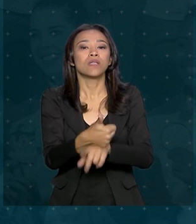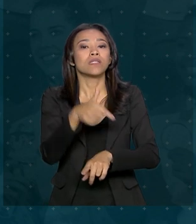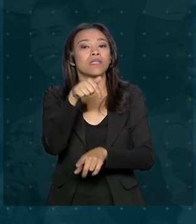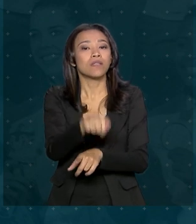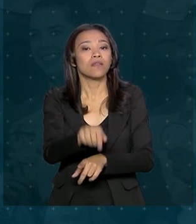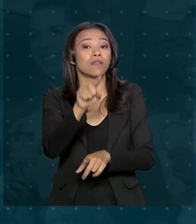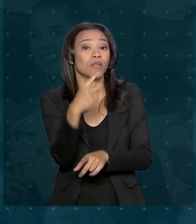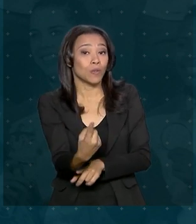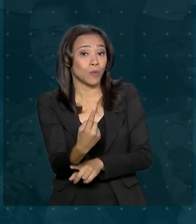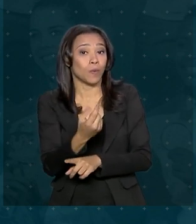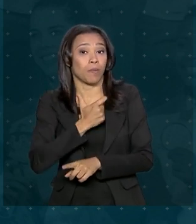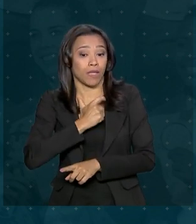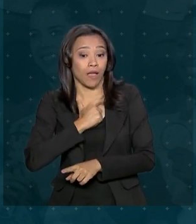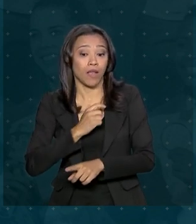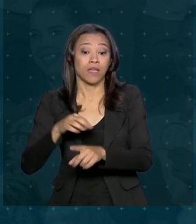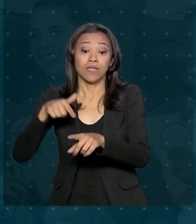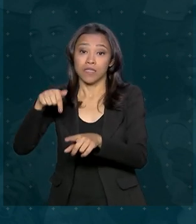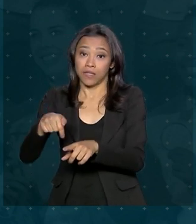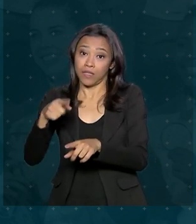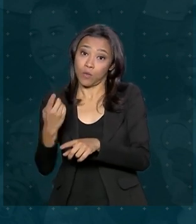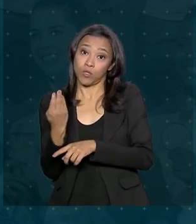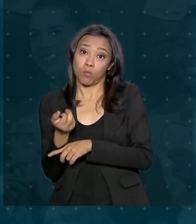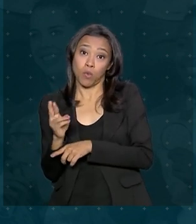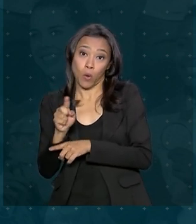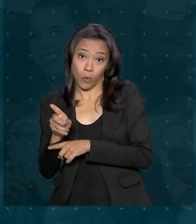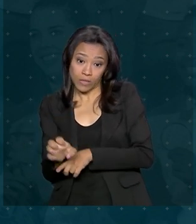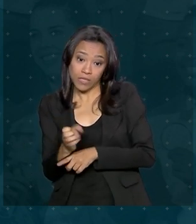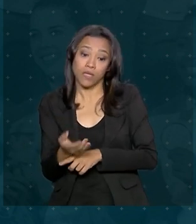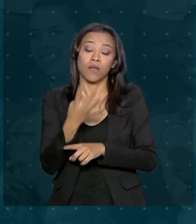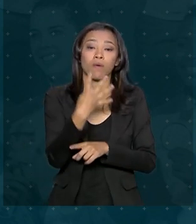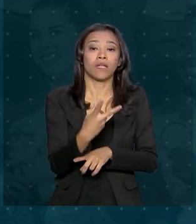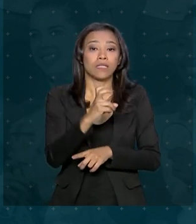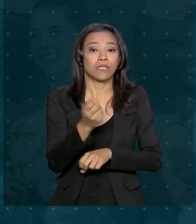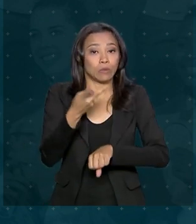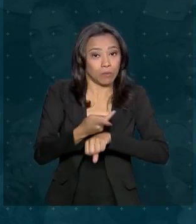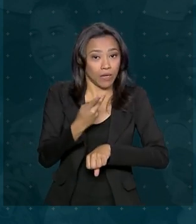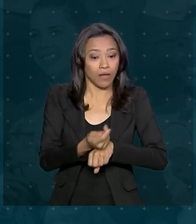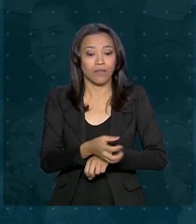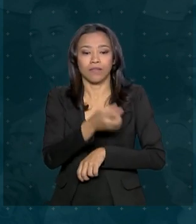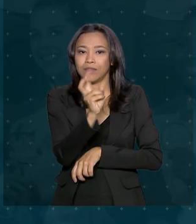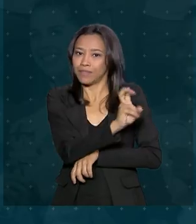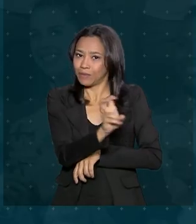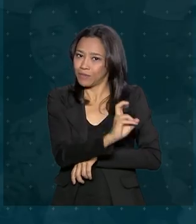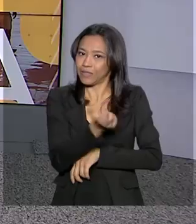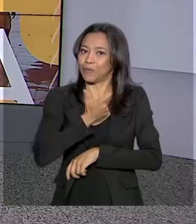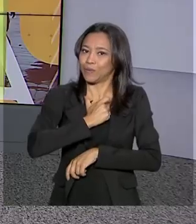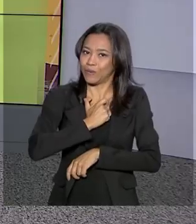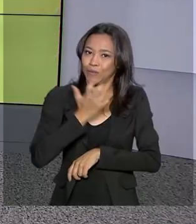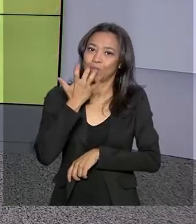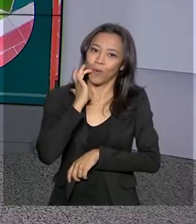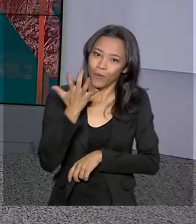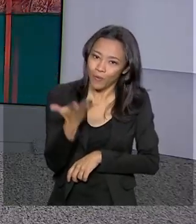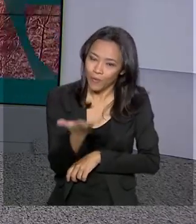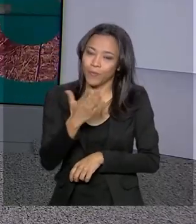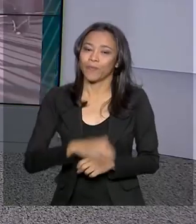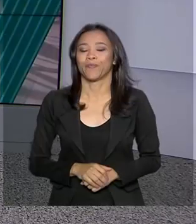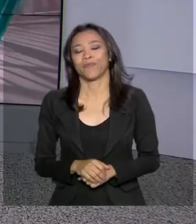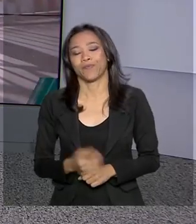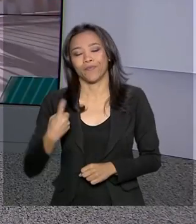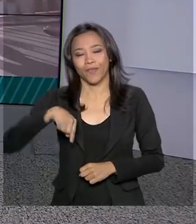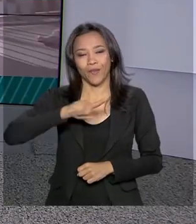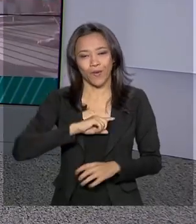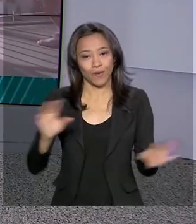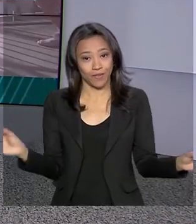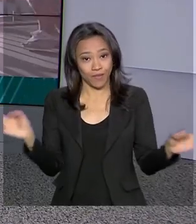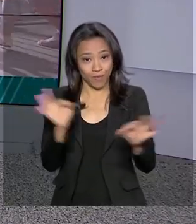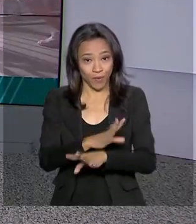medalhas. 71 de bronze, 45 de prata e 55 de ouro. O Brasil em Dia fica